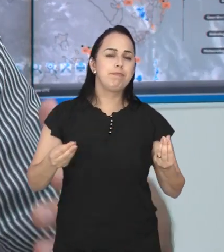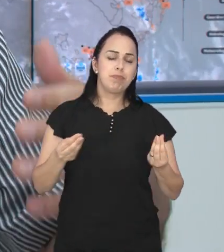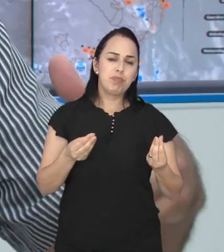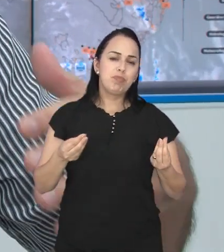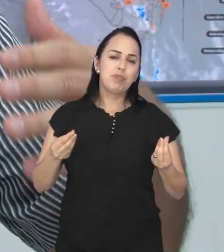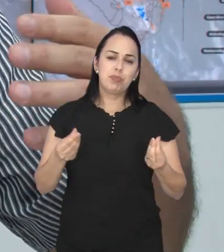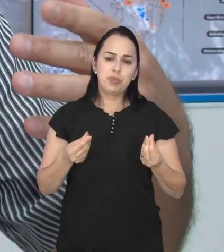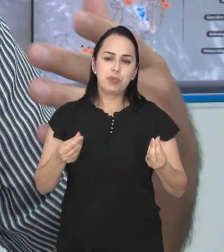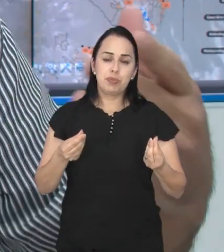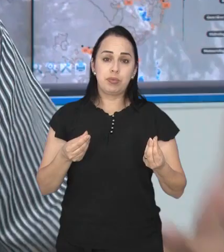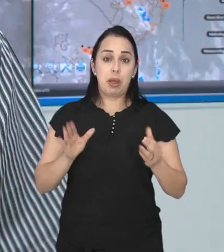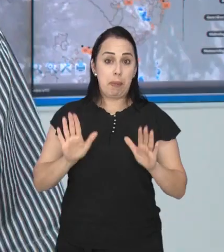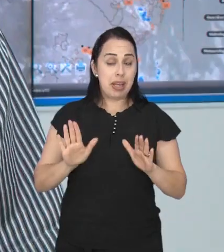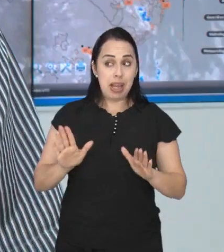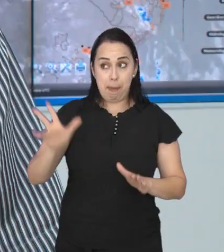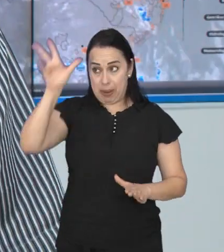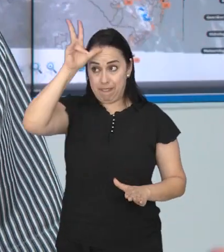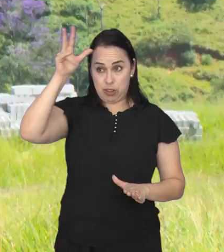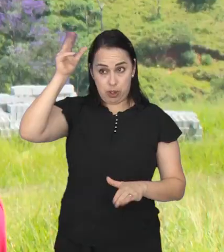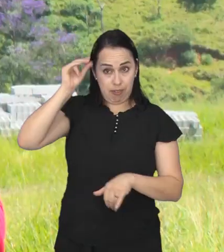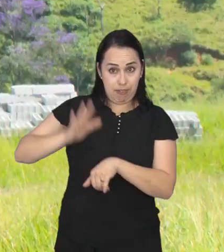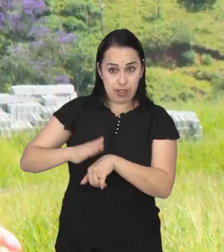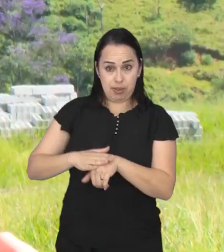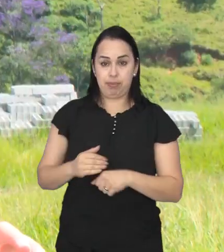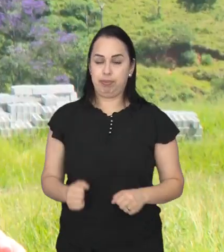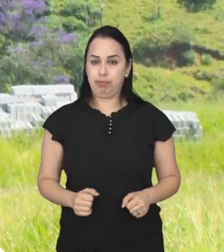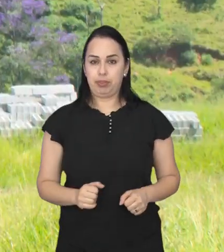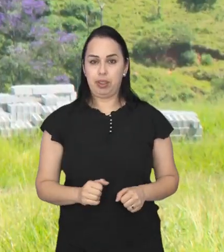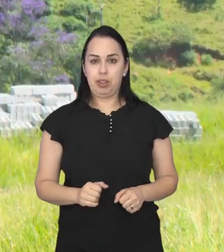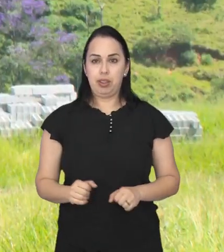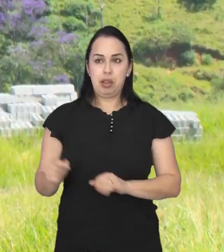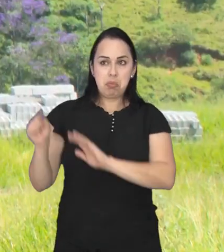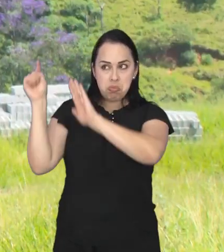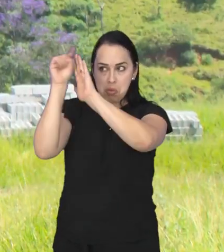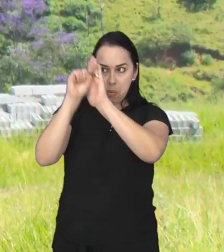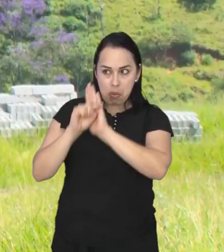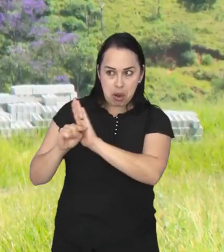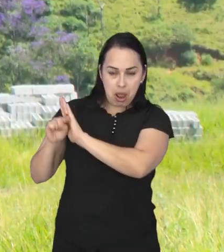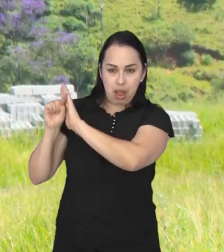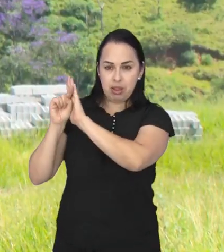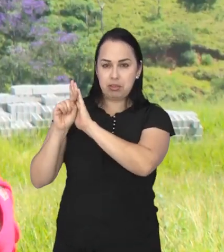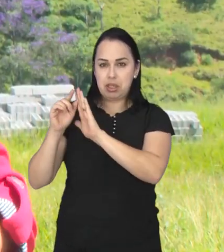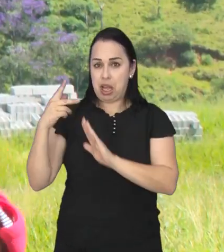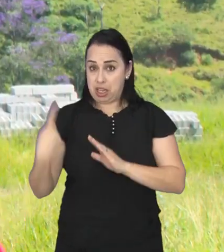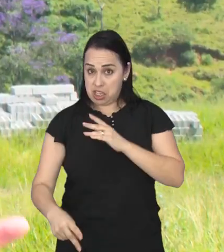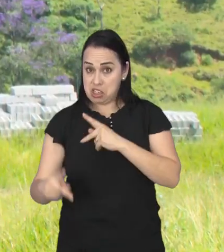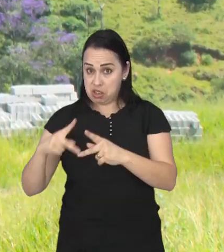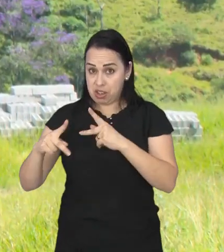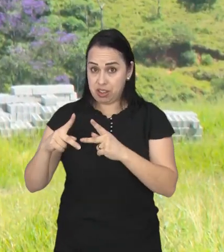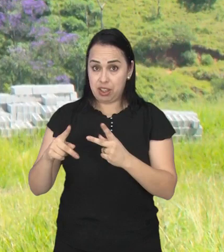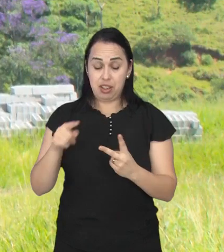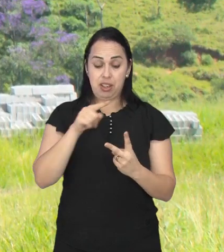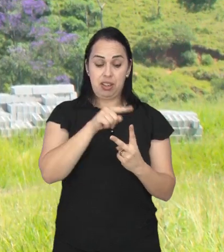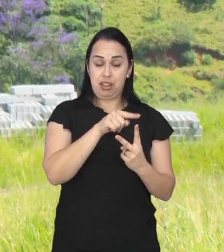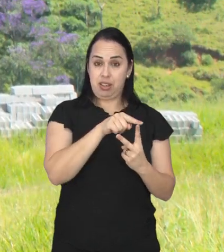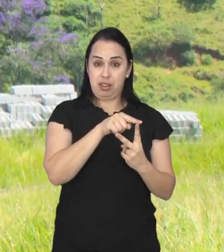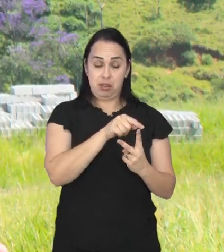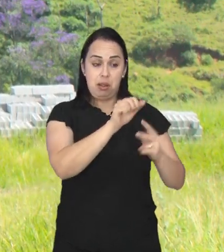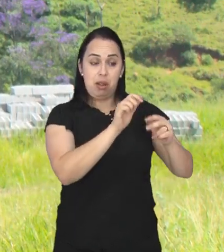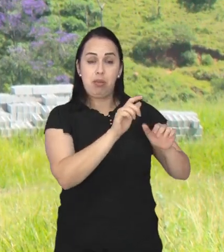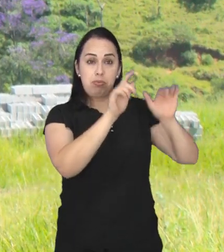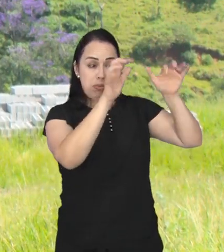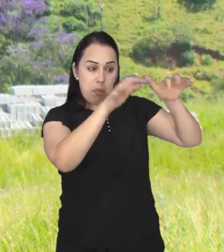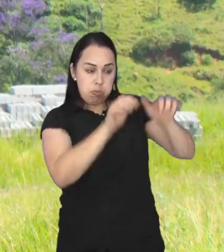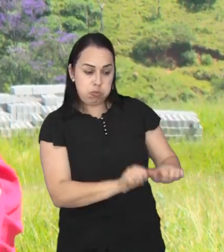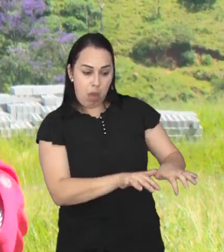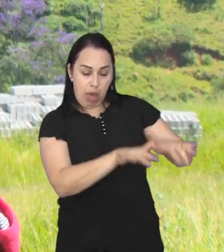que seja feita pela prefeitura. Segundo o CEMADEM, aqui em São José dos Campos nós temos os dois cenários, riscos para